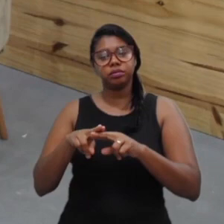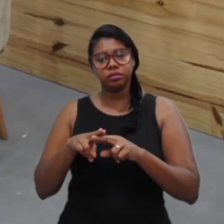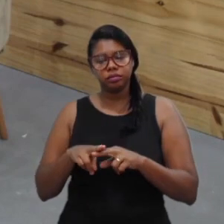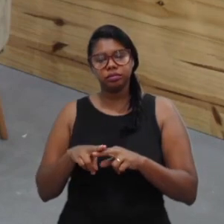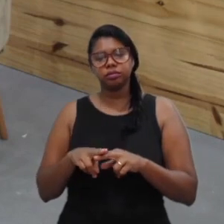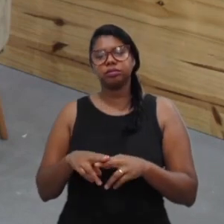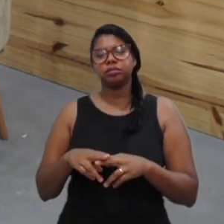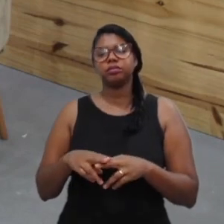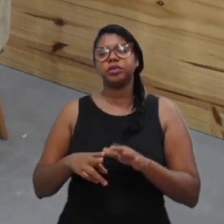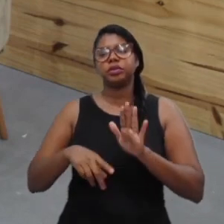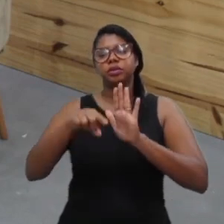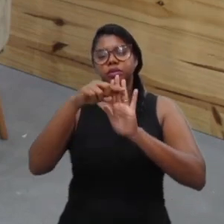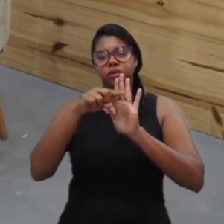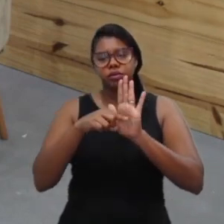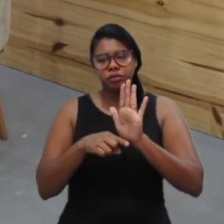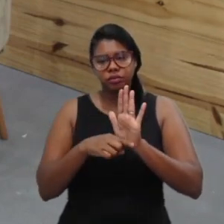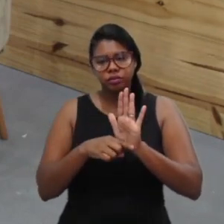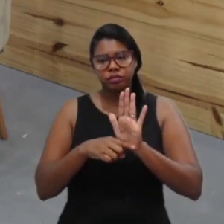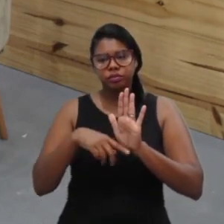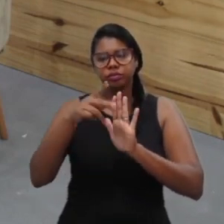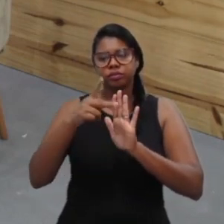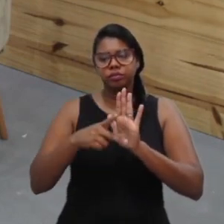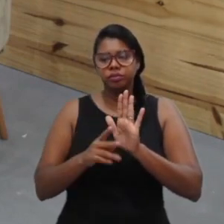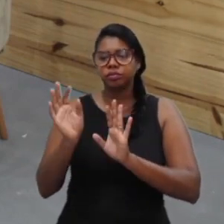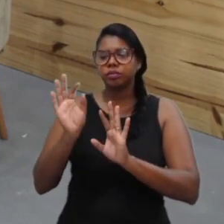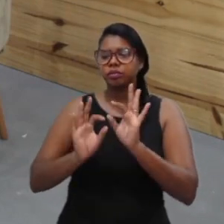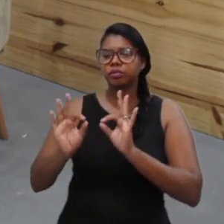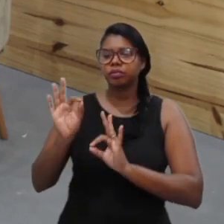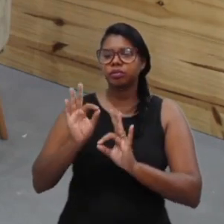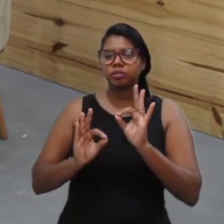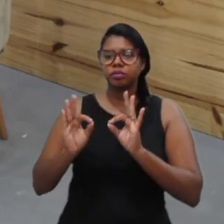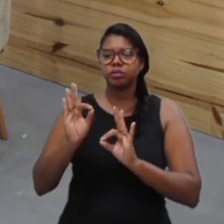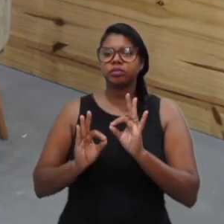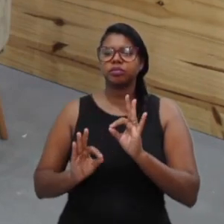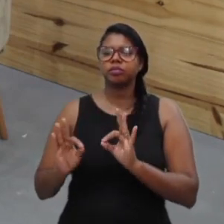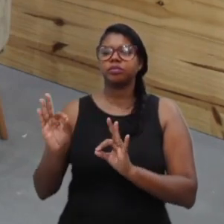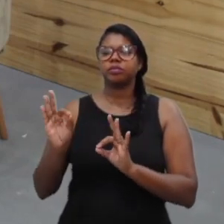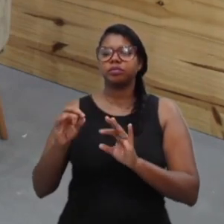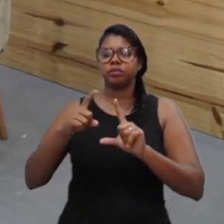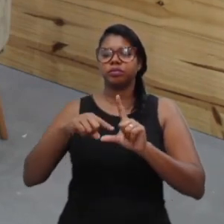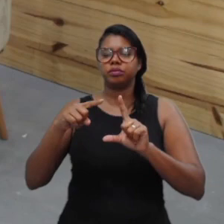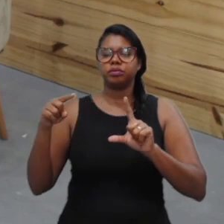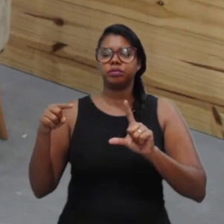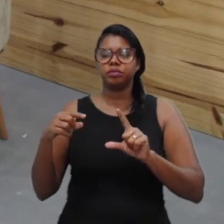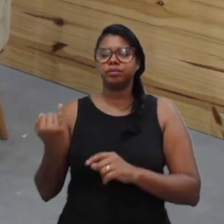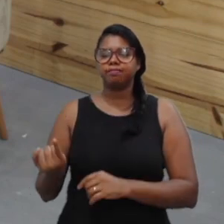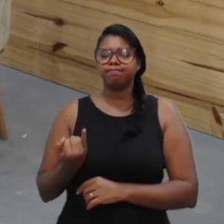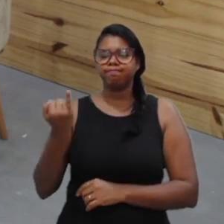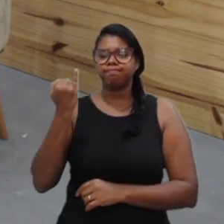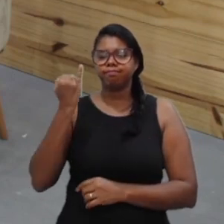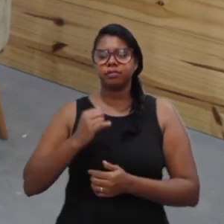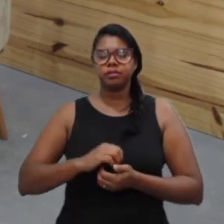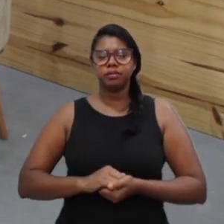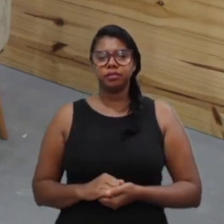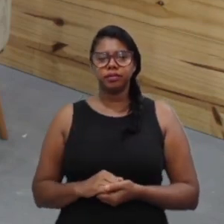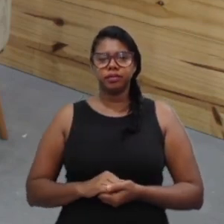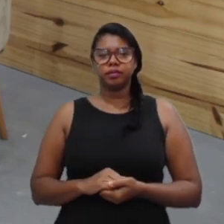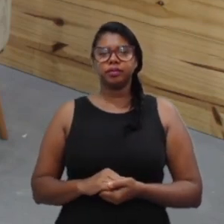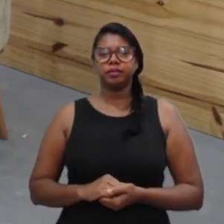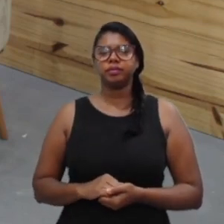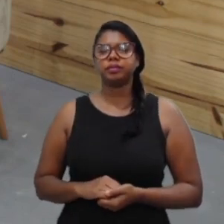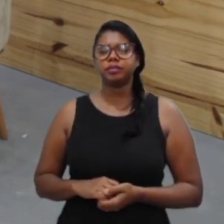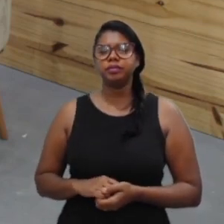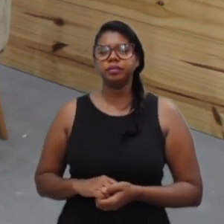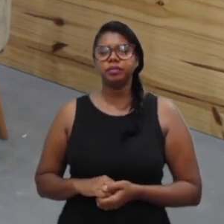questão do planejamento, da organização e da sincronicidade dos dados. Isso. Uma coisa que também é bem relevante,